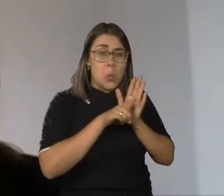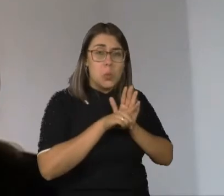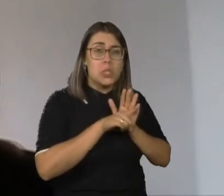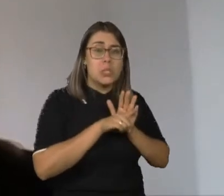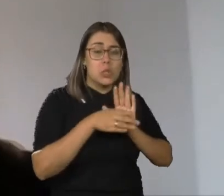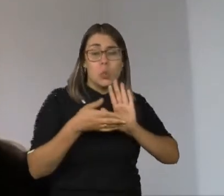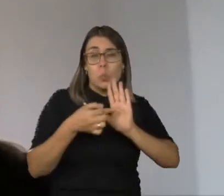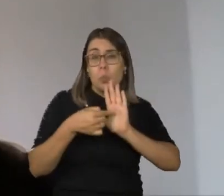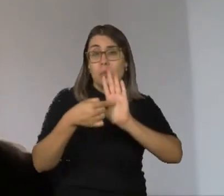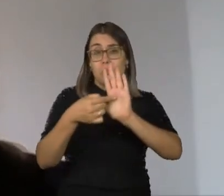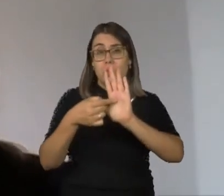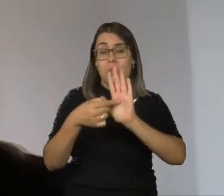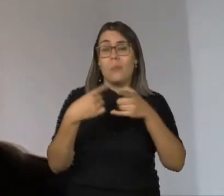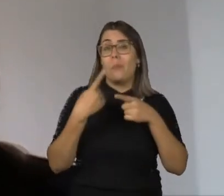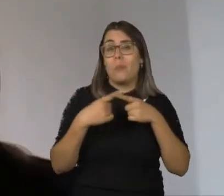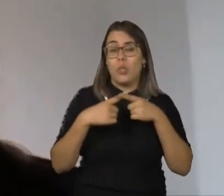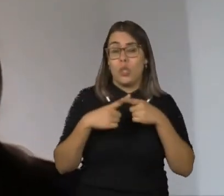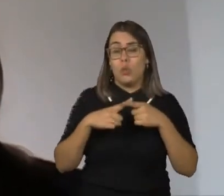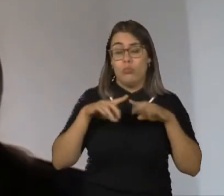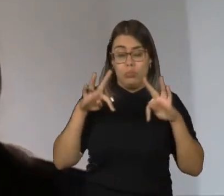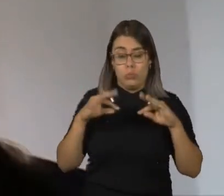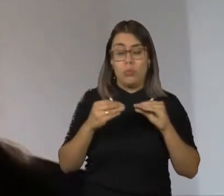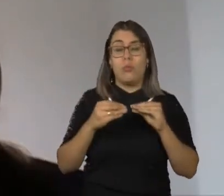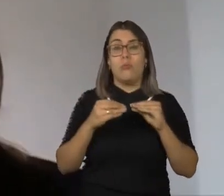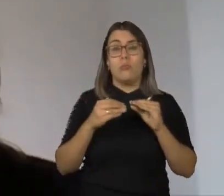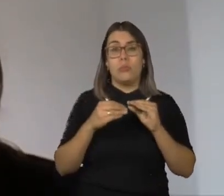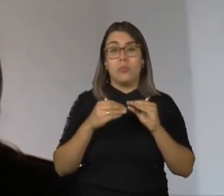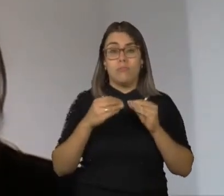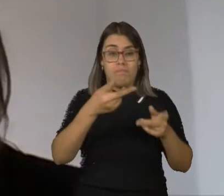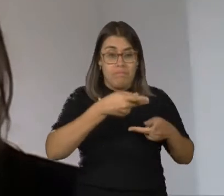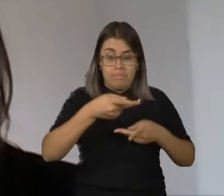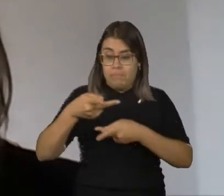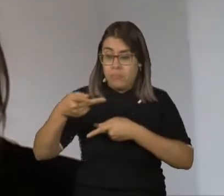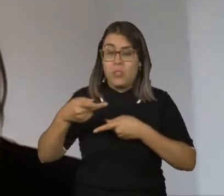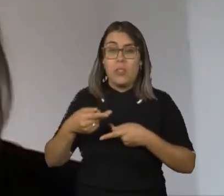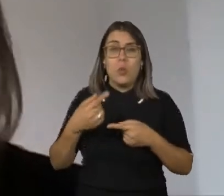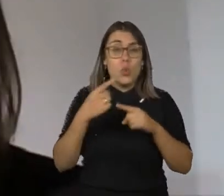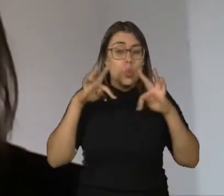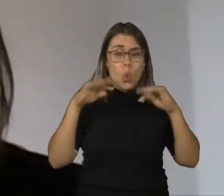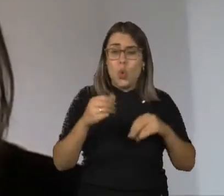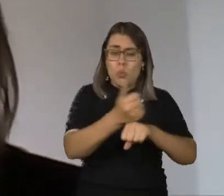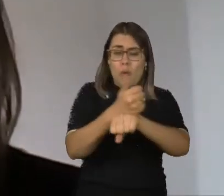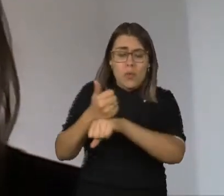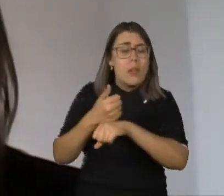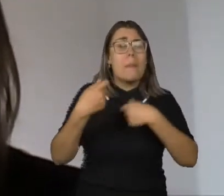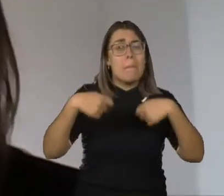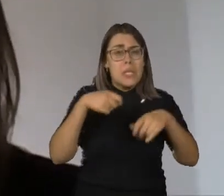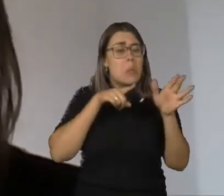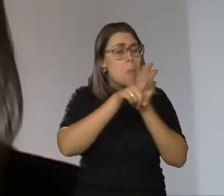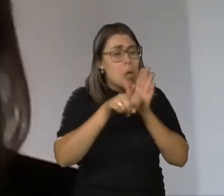são questionamentos que nós oferecemos e convidamos todos a fazer. Todos os profissionais, as pessoas que